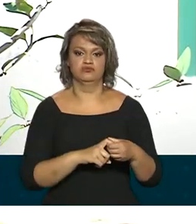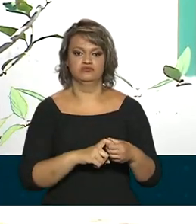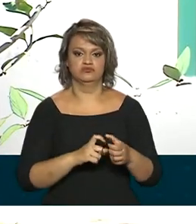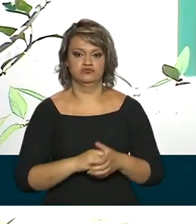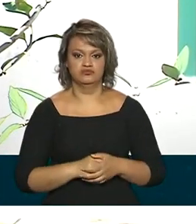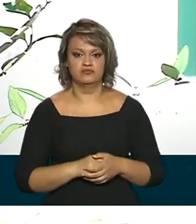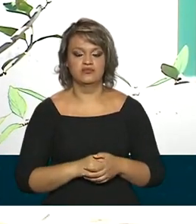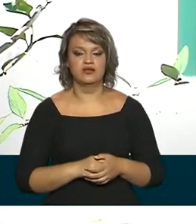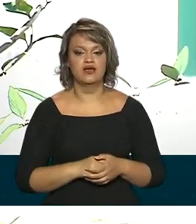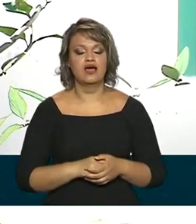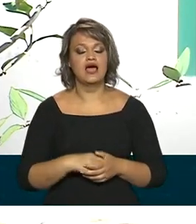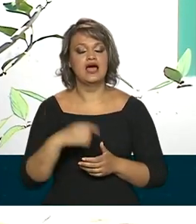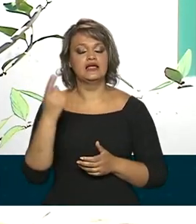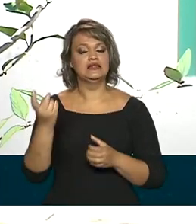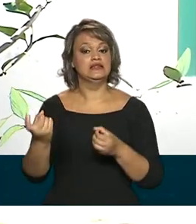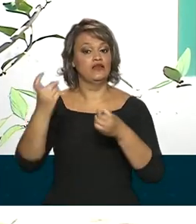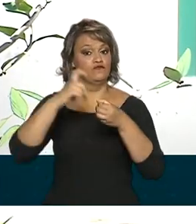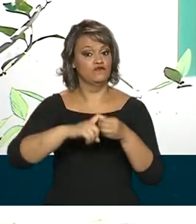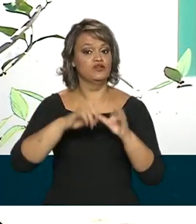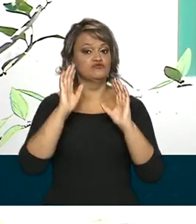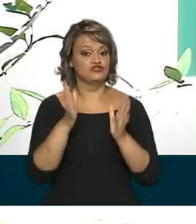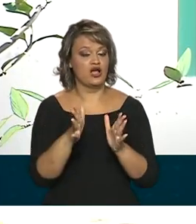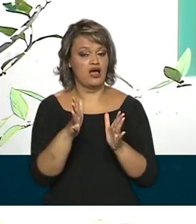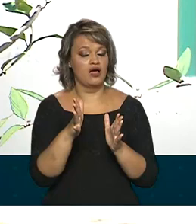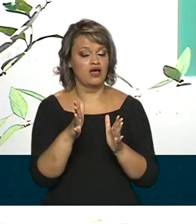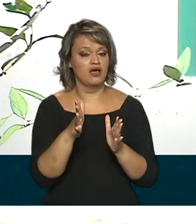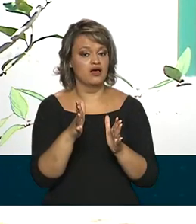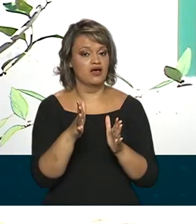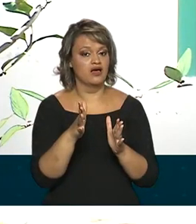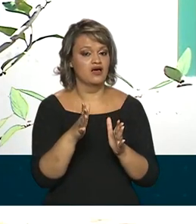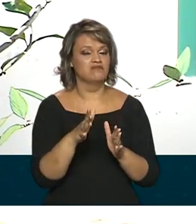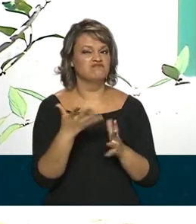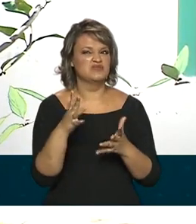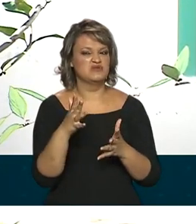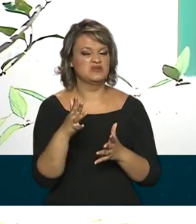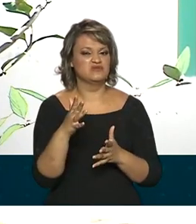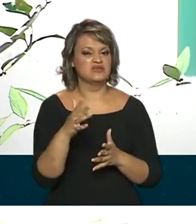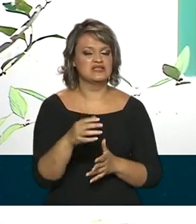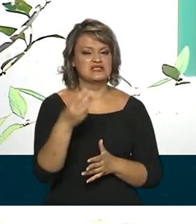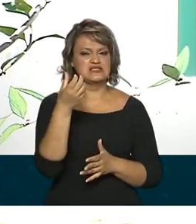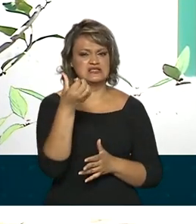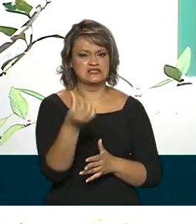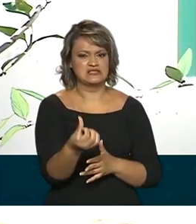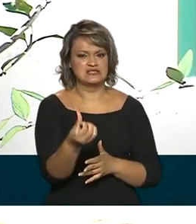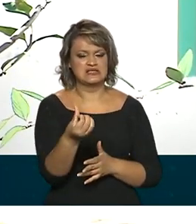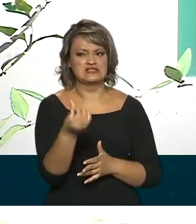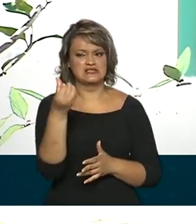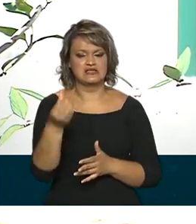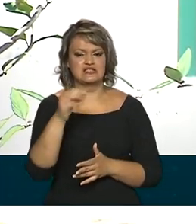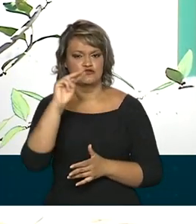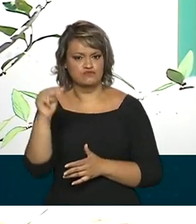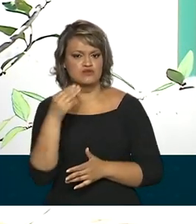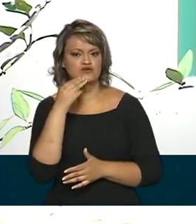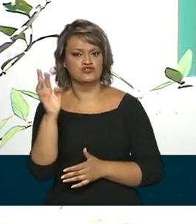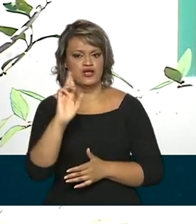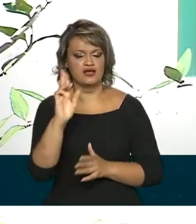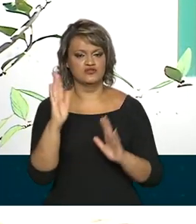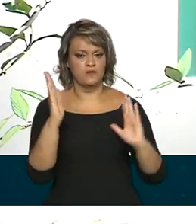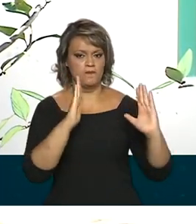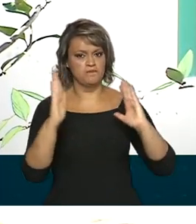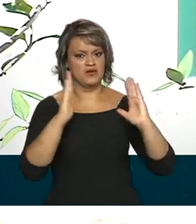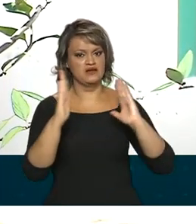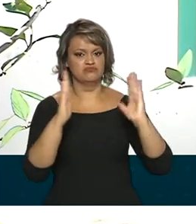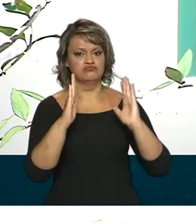valores. Segundo a pasta, foram devolvidos já aos cofres públicos aproximadamente R 66 milhões no período